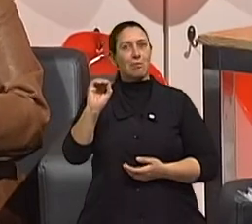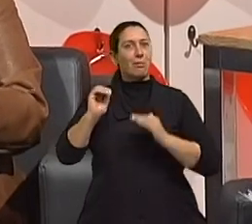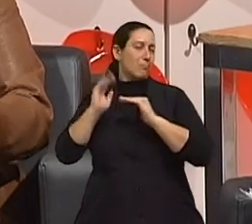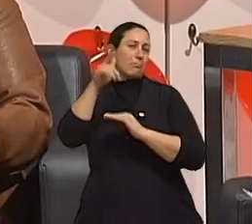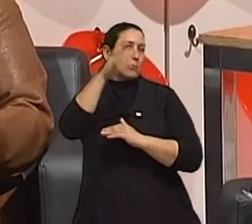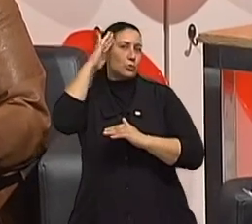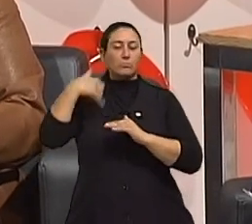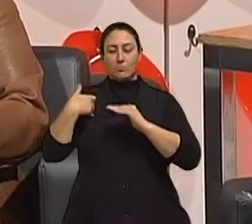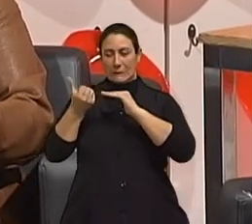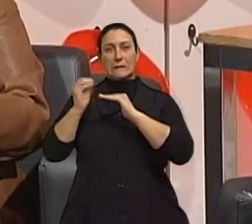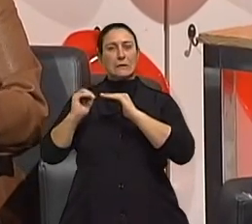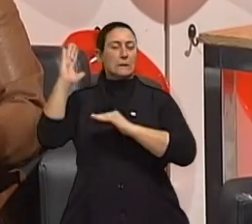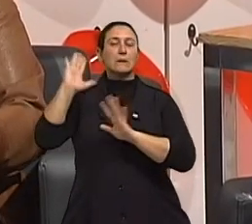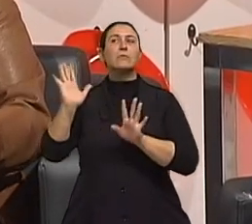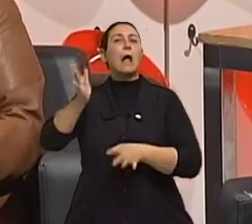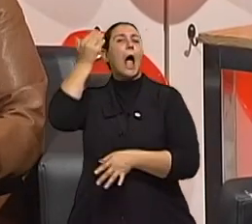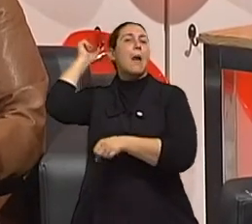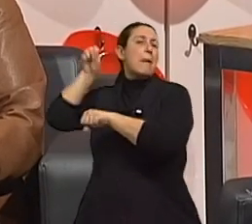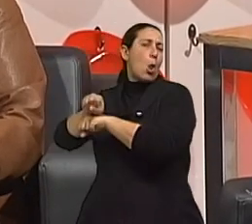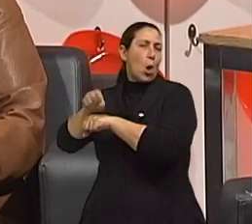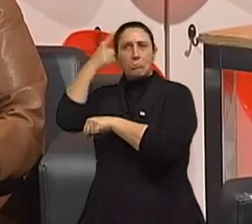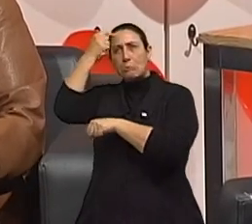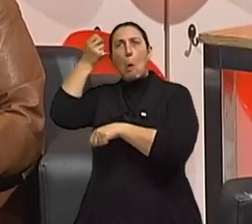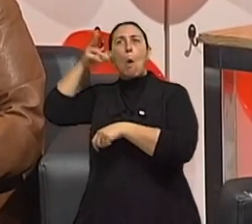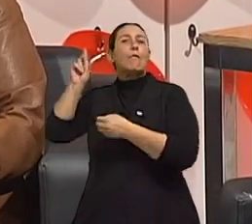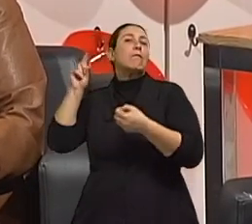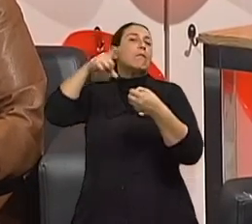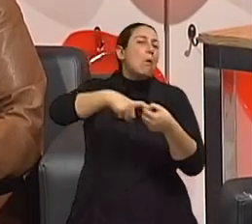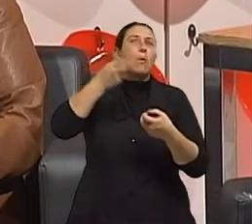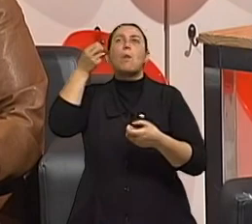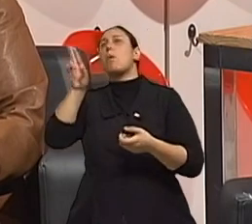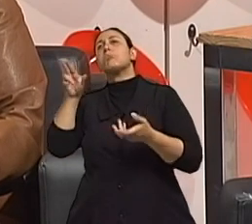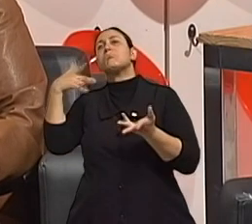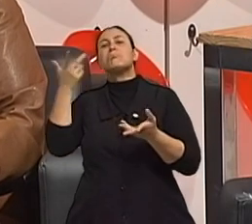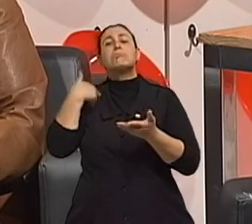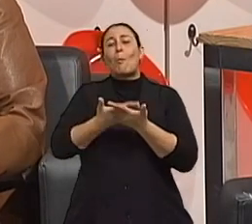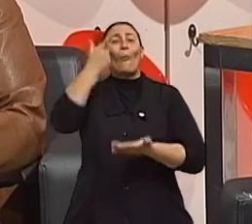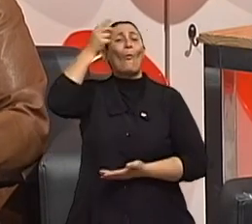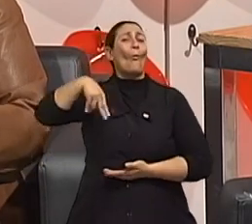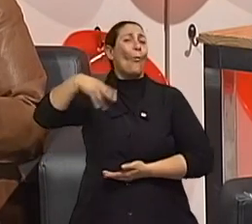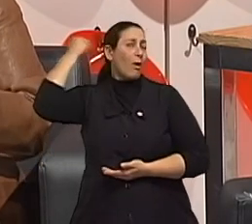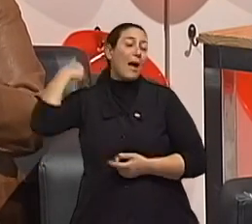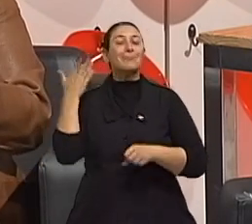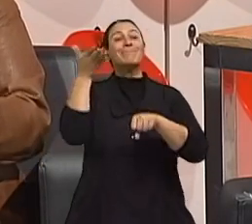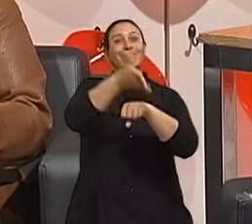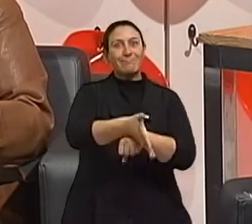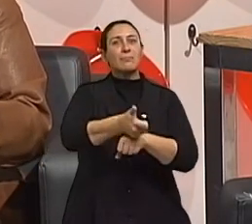que voltou à universidade ou resolveu frequentar a universidade, deve ter tomado essa decisão de uma forma